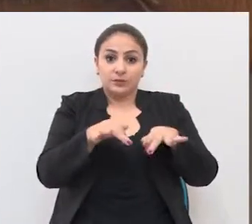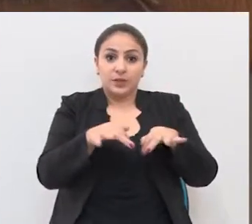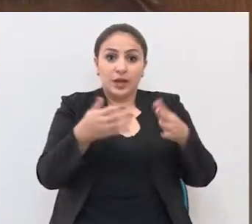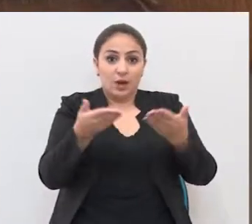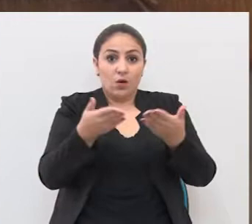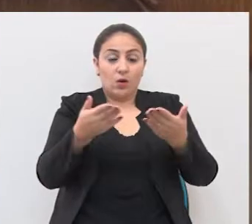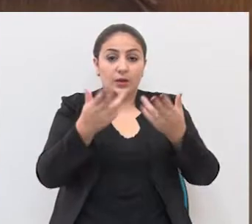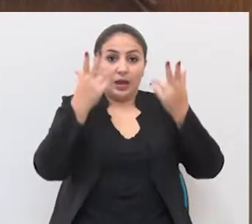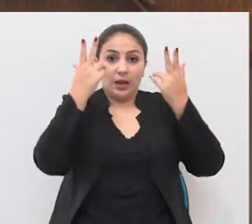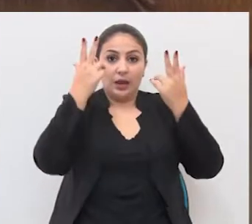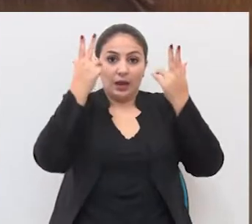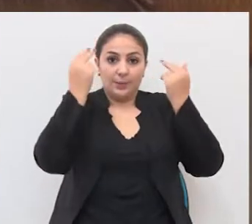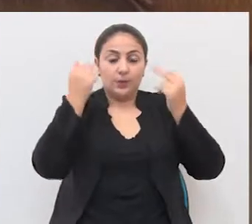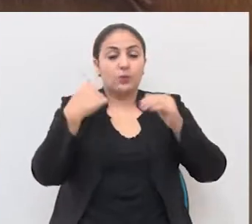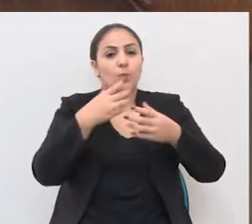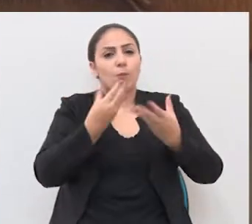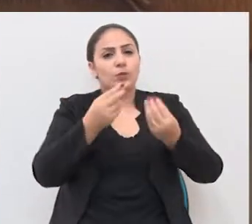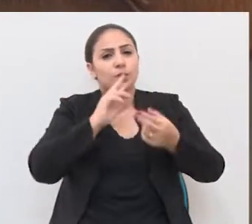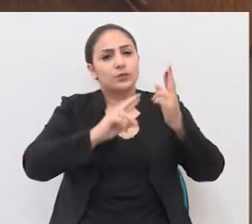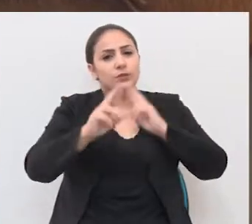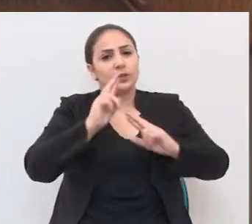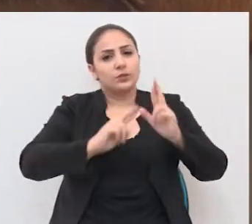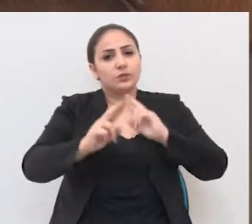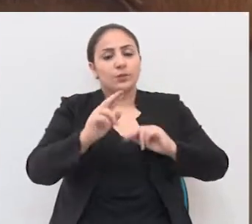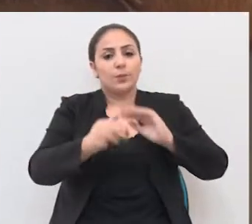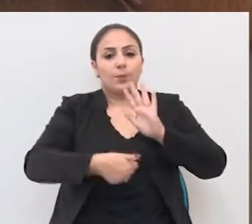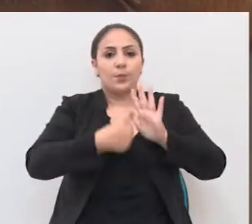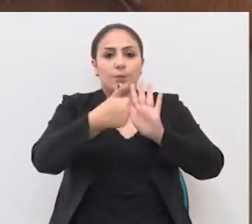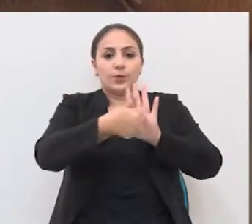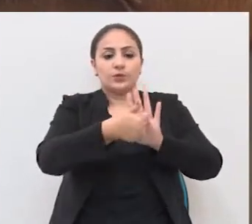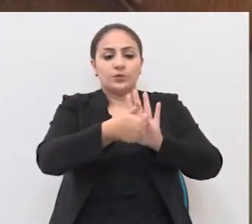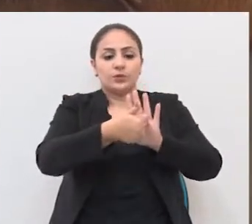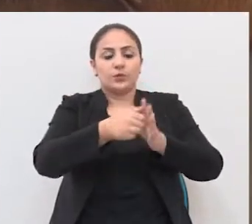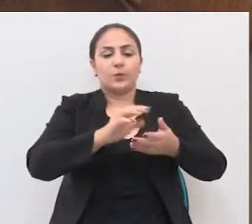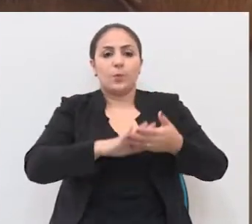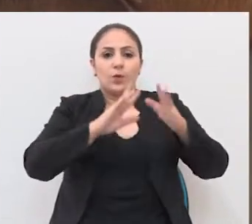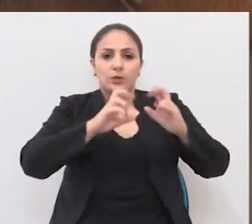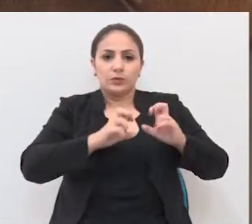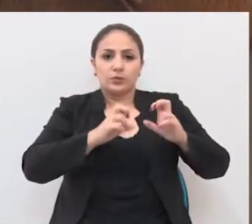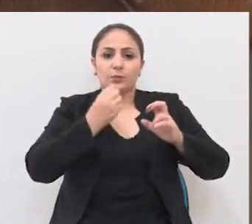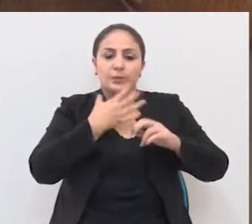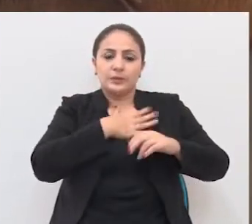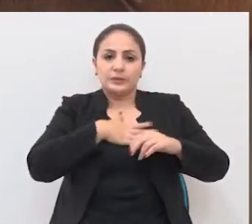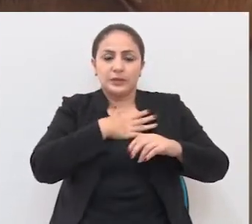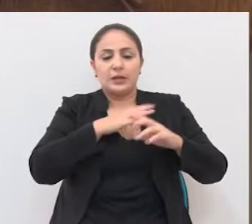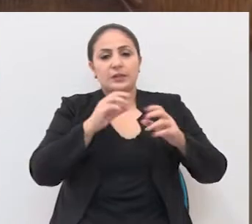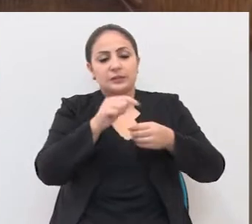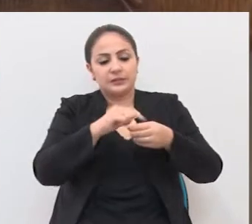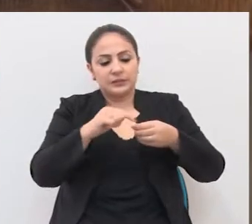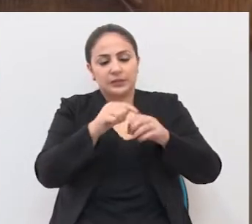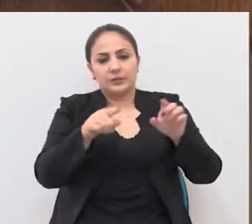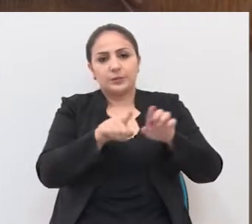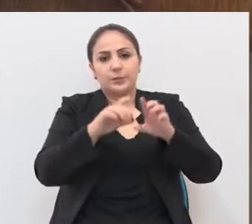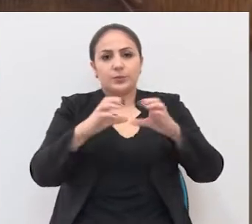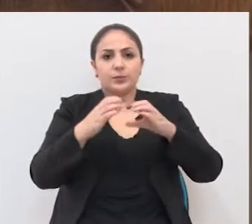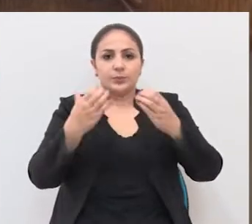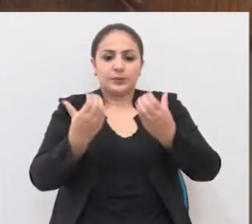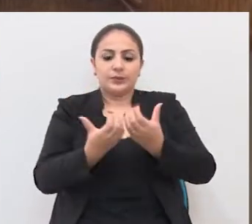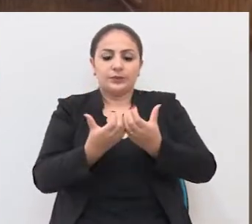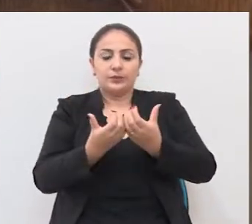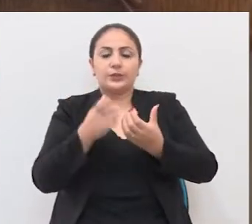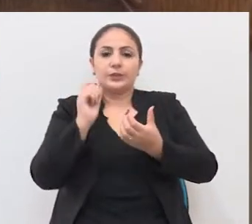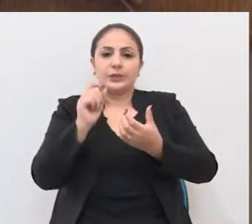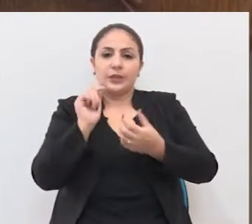encerra agora no final de abril, com muitos resultados positivos para a causa, o bem-estar, para a cidade, para a